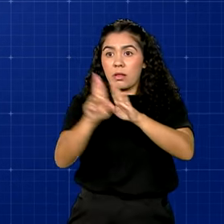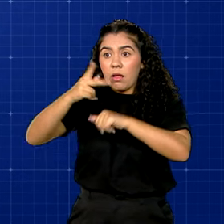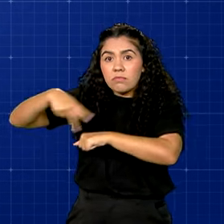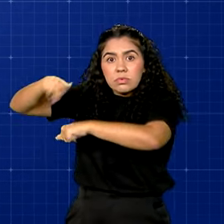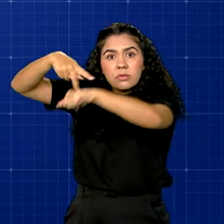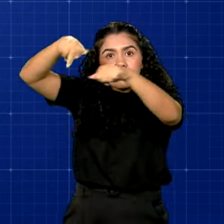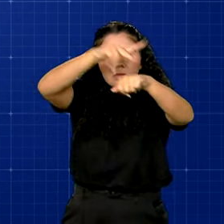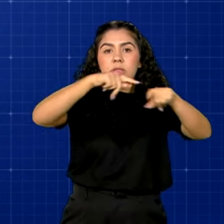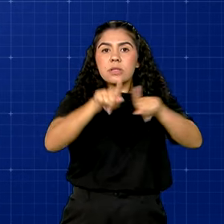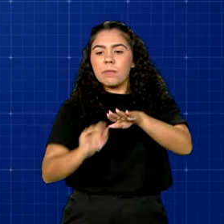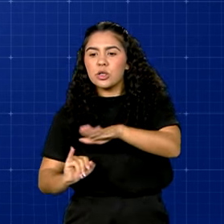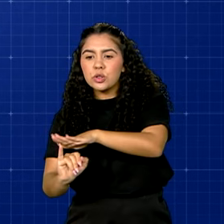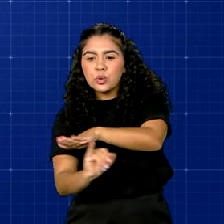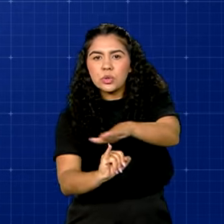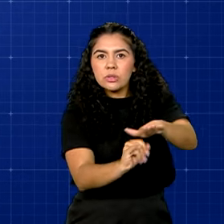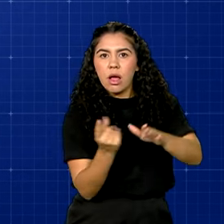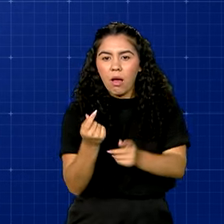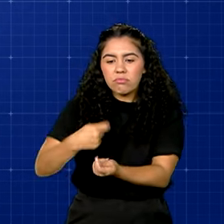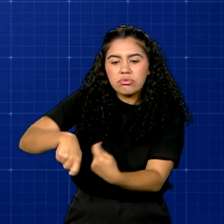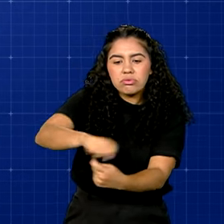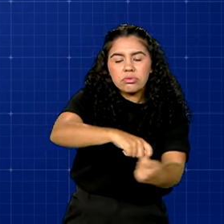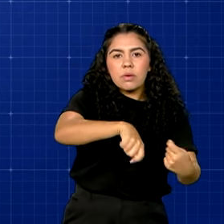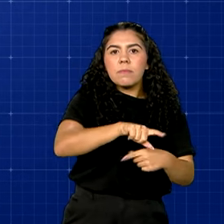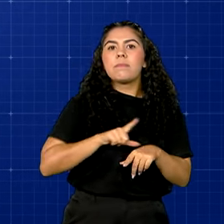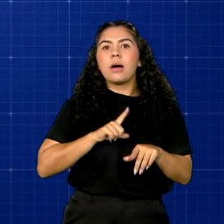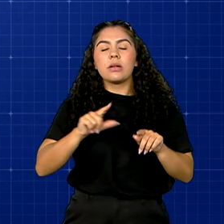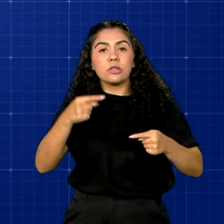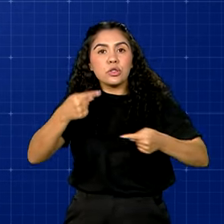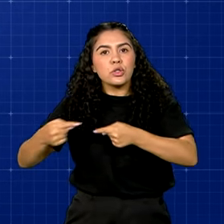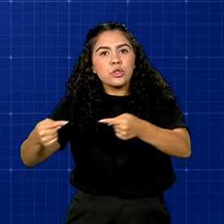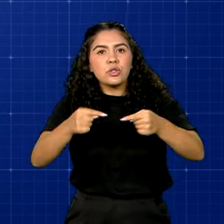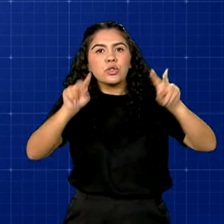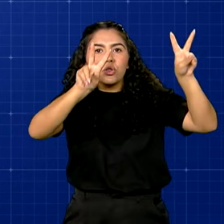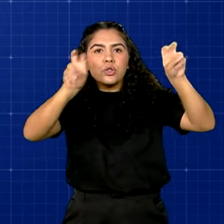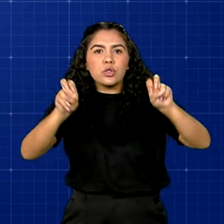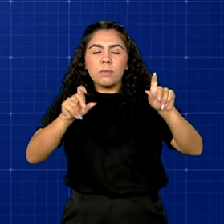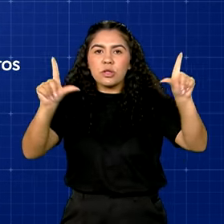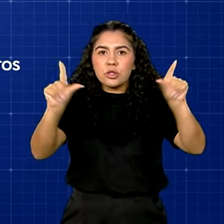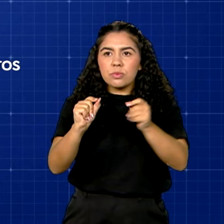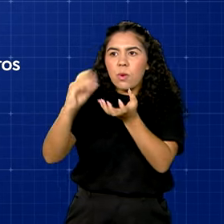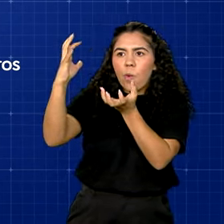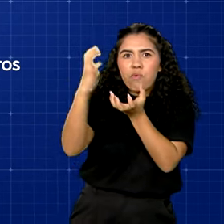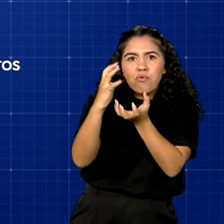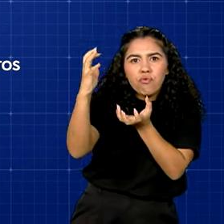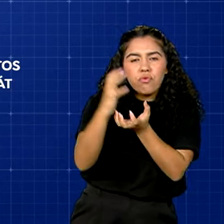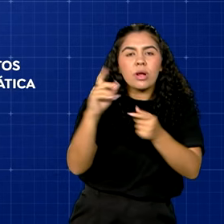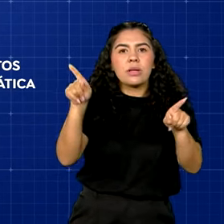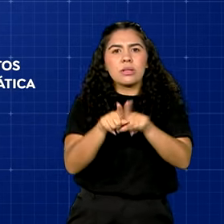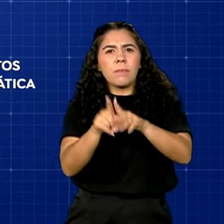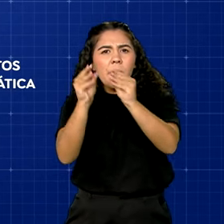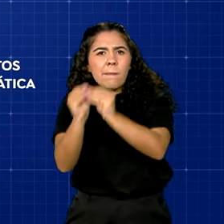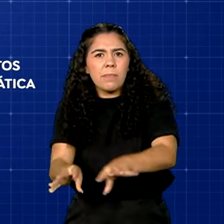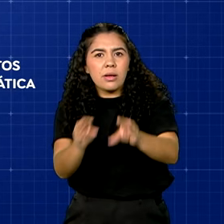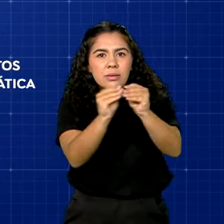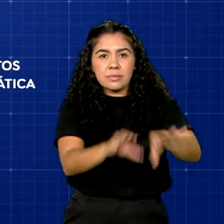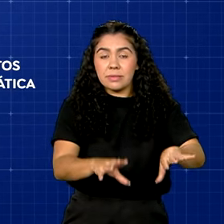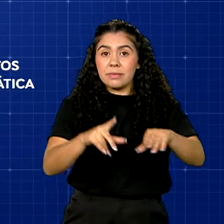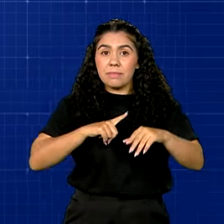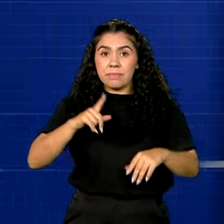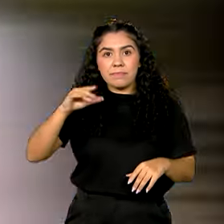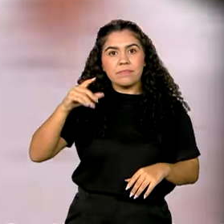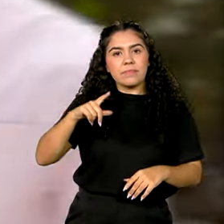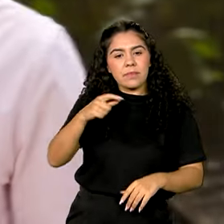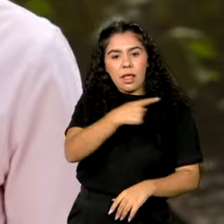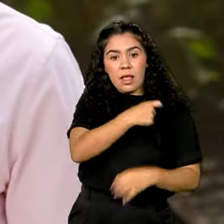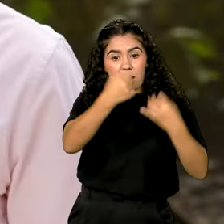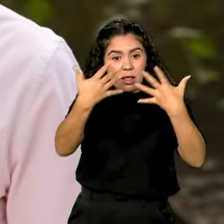financeiras para discutir políticas de redução na emissão de poluentes e de mitigação dos impactos da emergência climática.